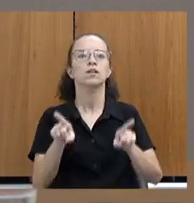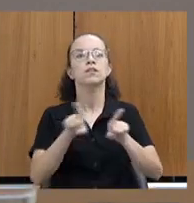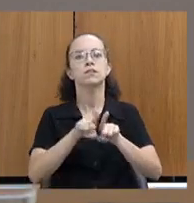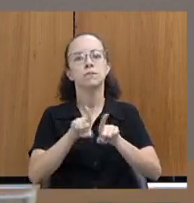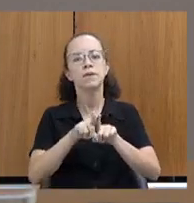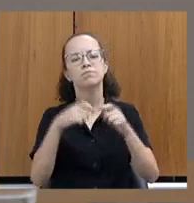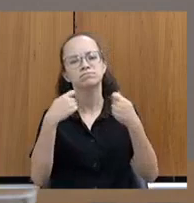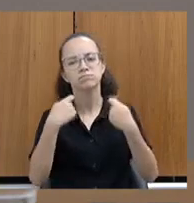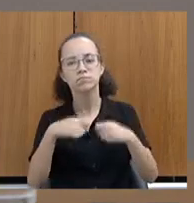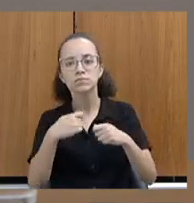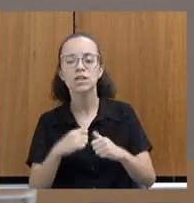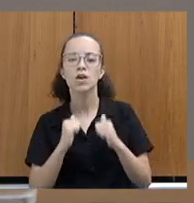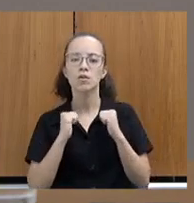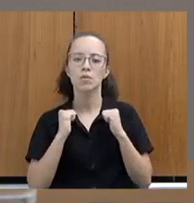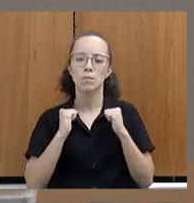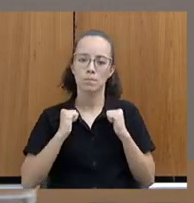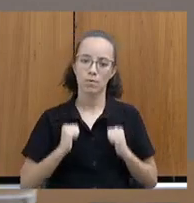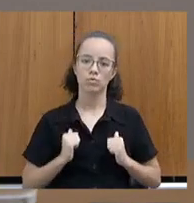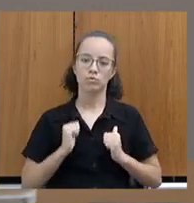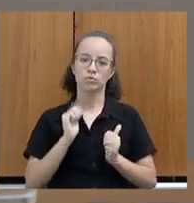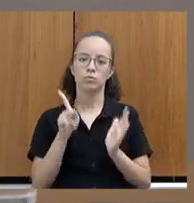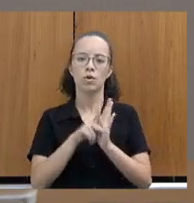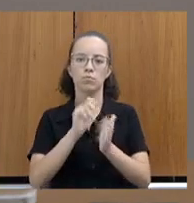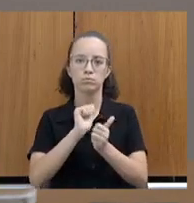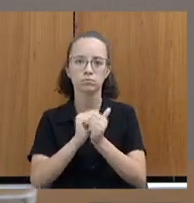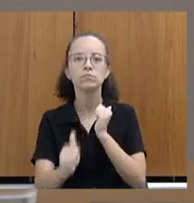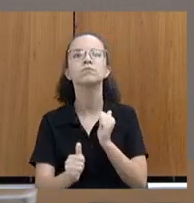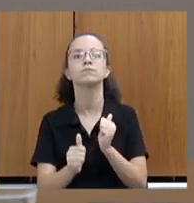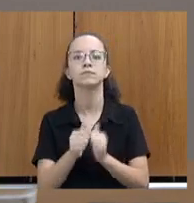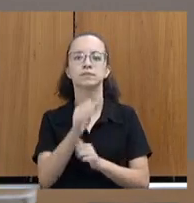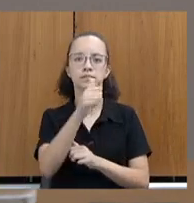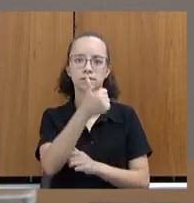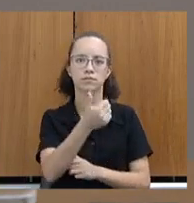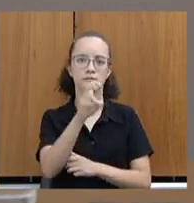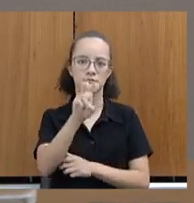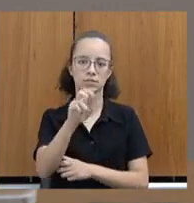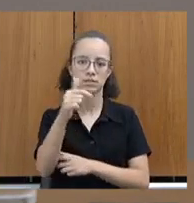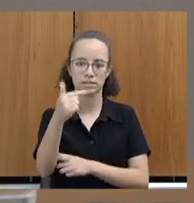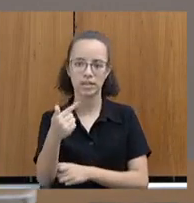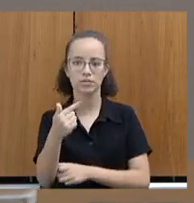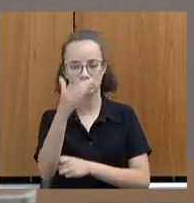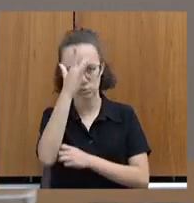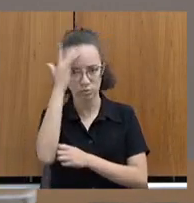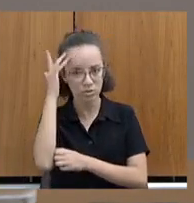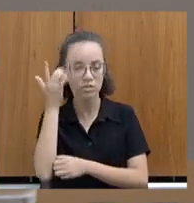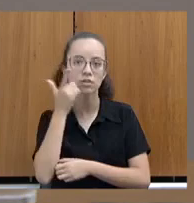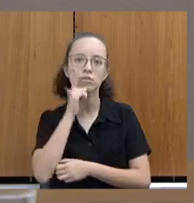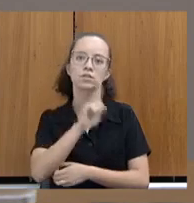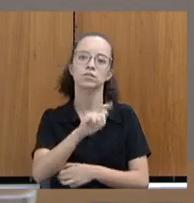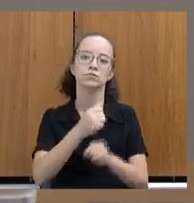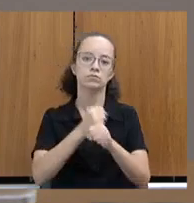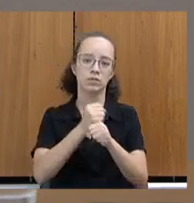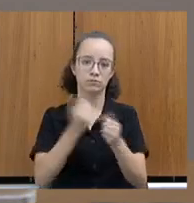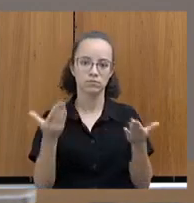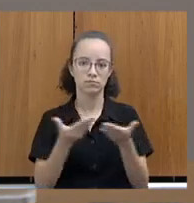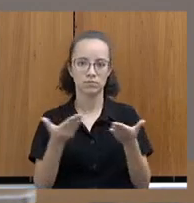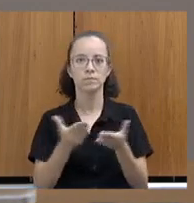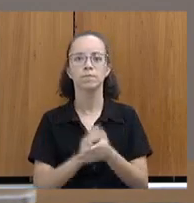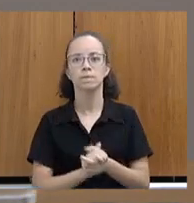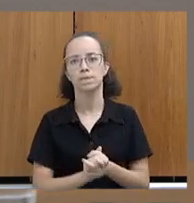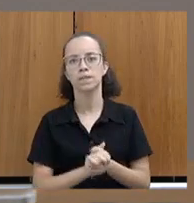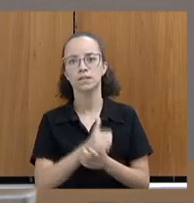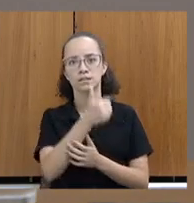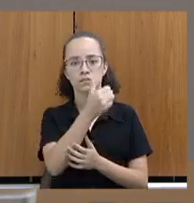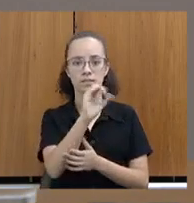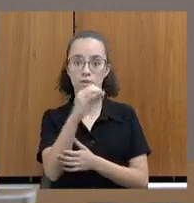falar do Bolsa Atleta e Bolsa Técnico, que nós temos 157 beneficiários em 2022, sendo que